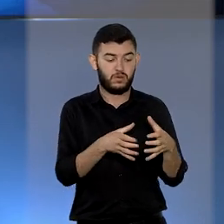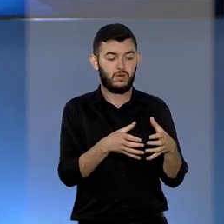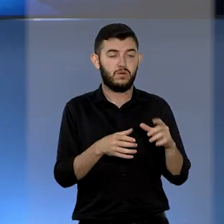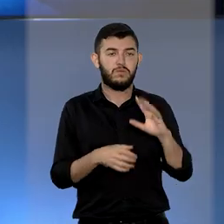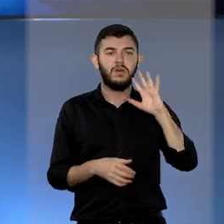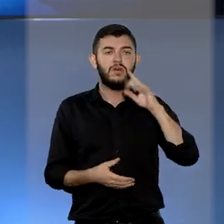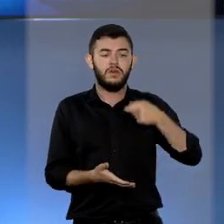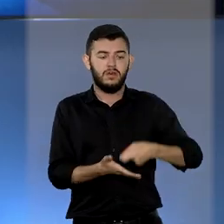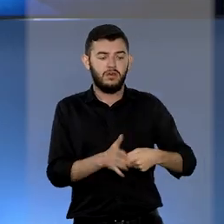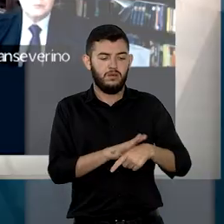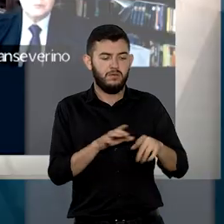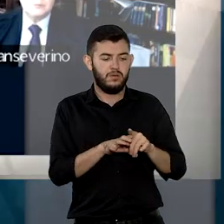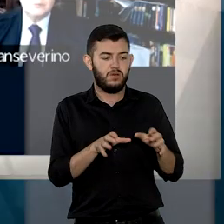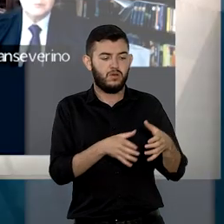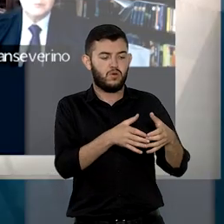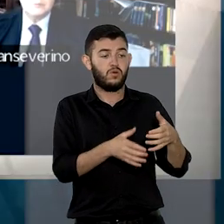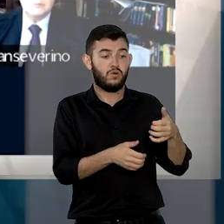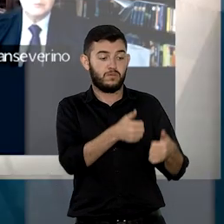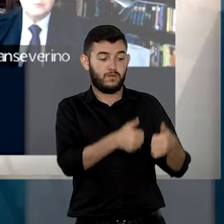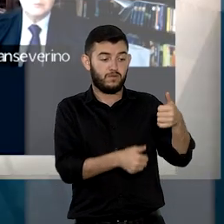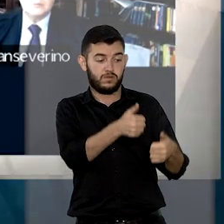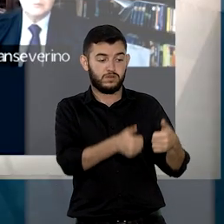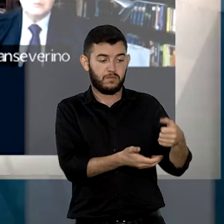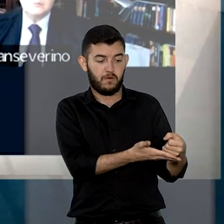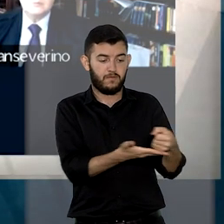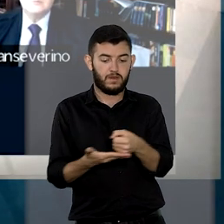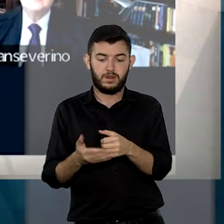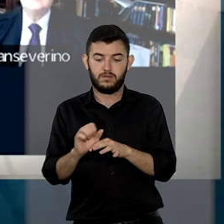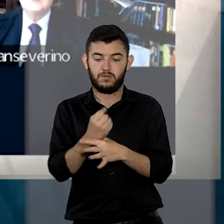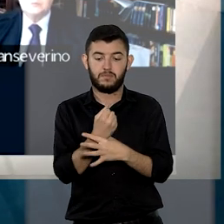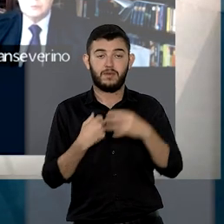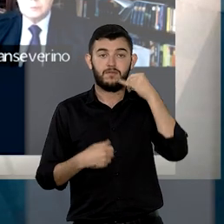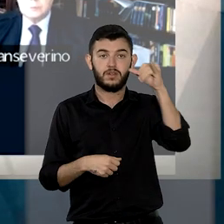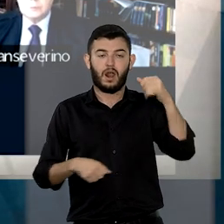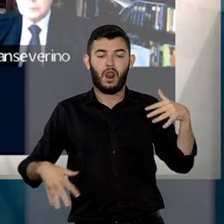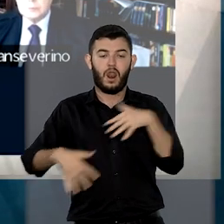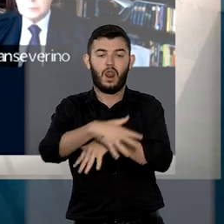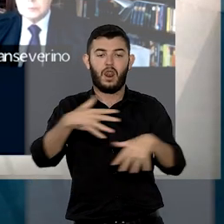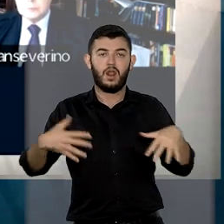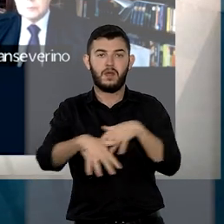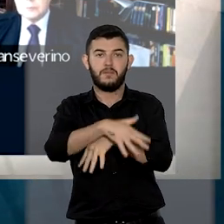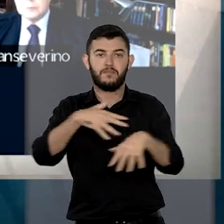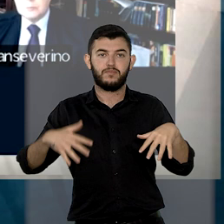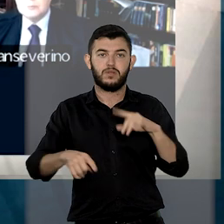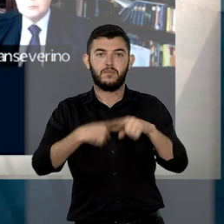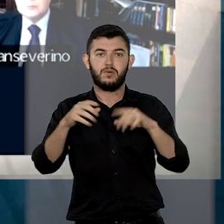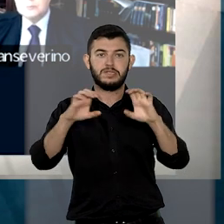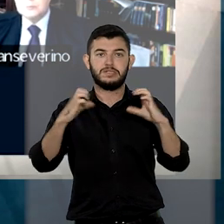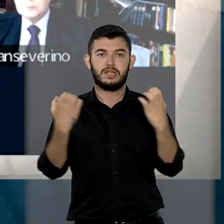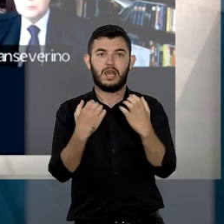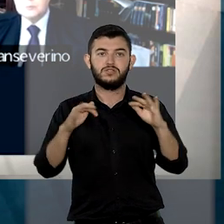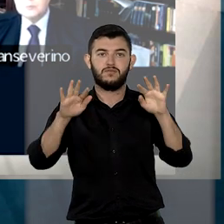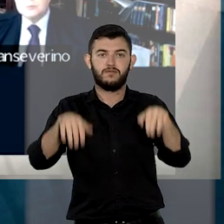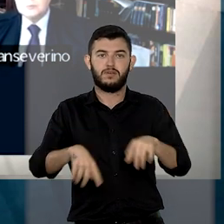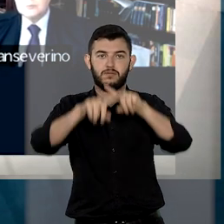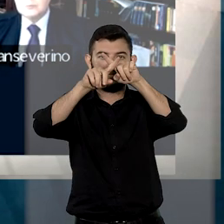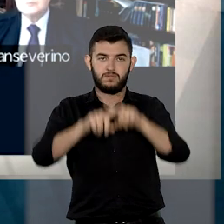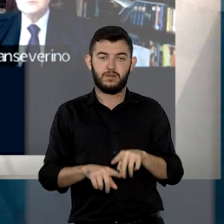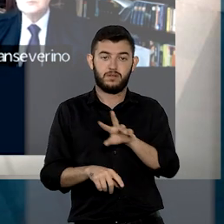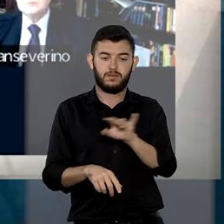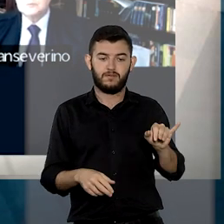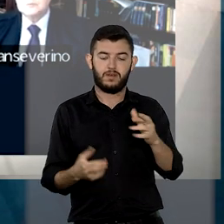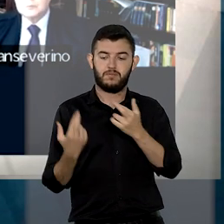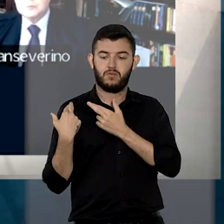decidiu que o time mandante, que não ofereceu segurança necessária para evitar tumultos na saída do estádio, deverá responder